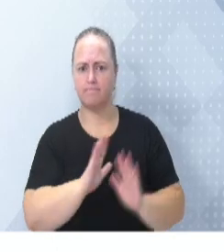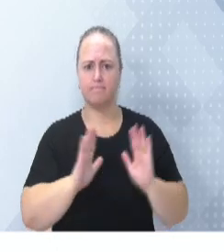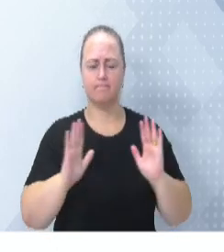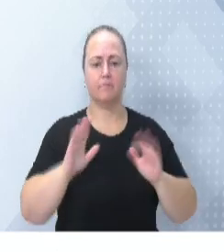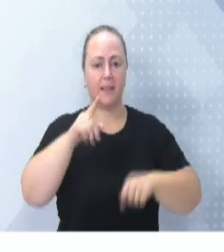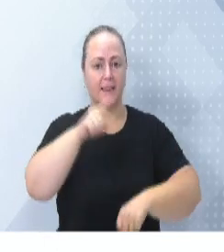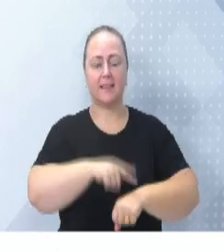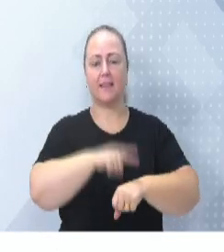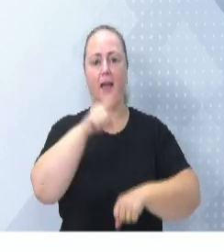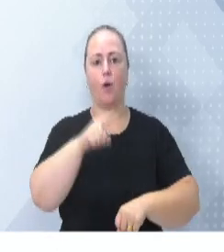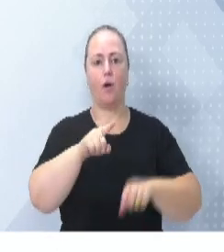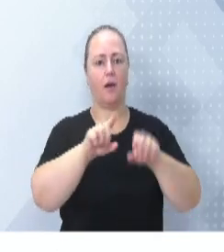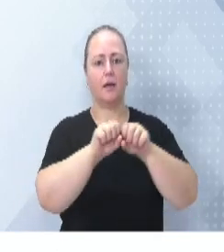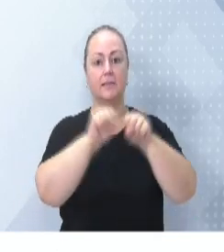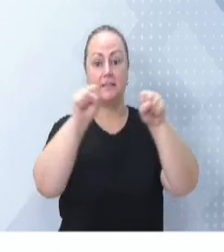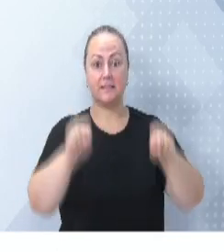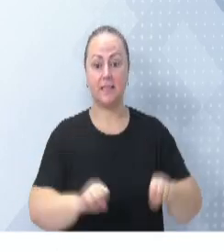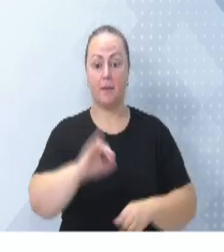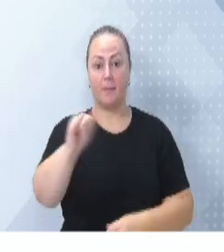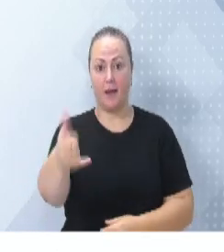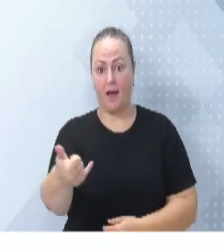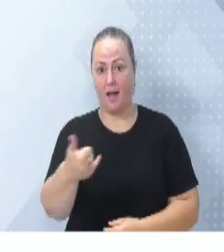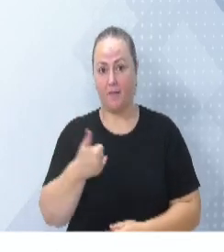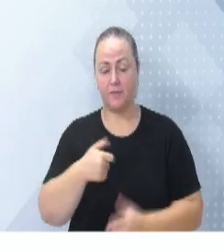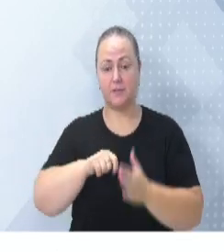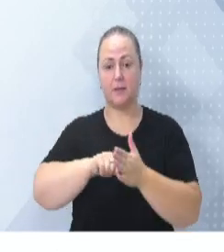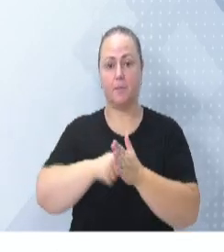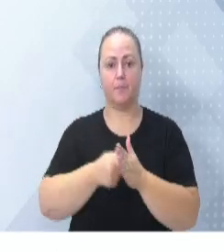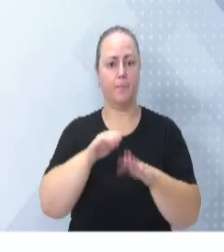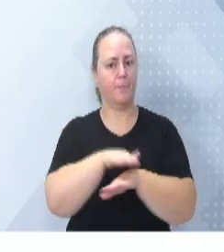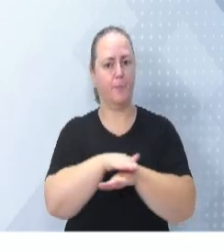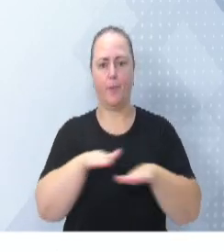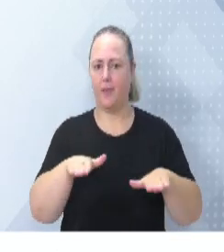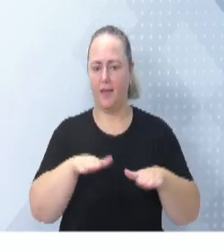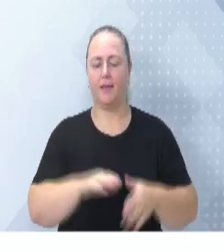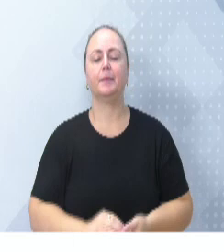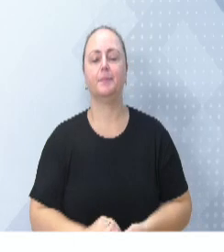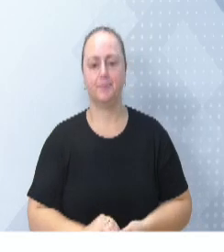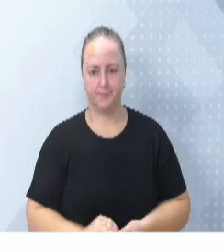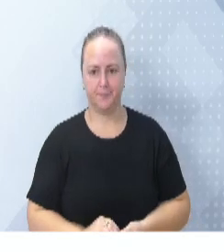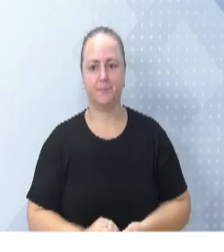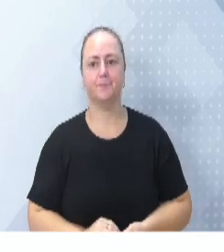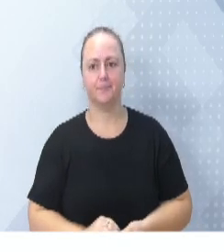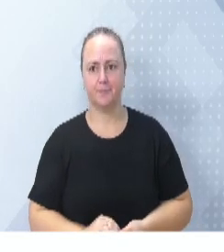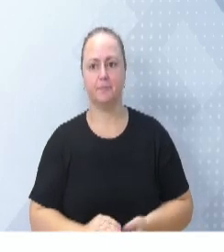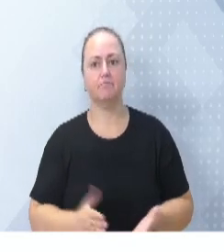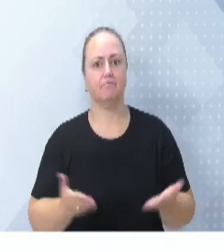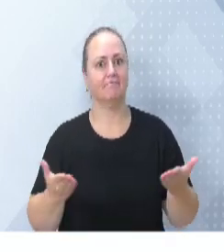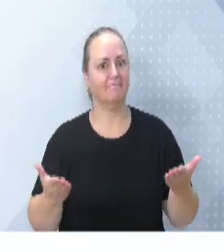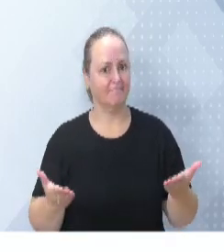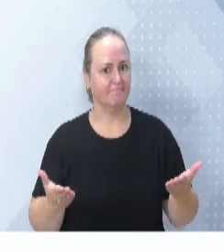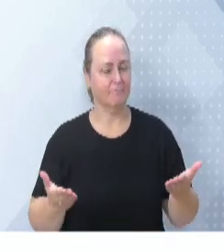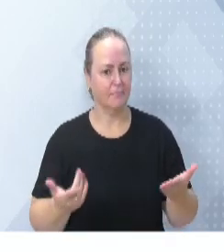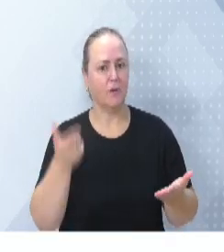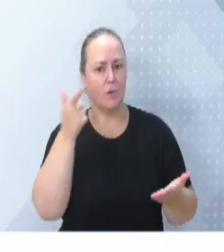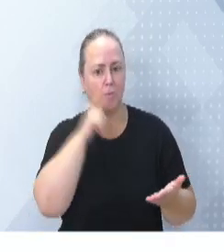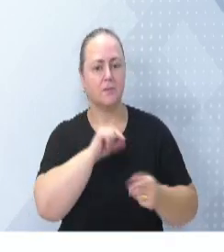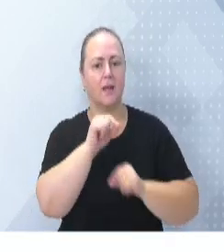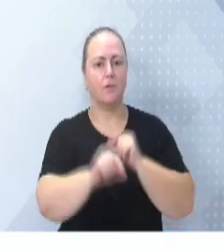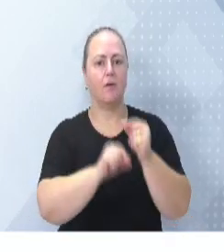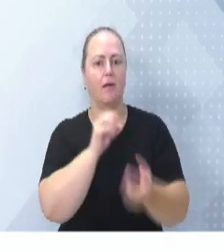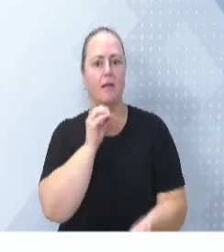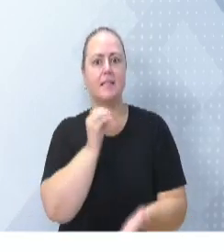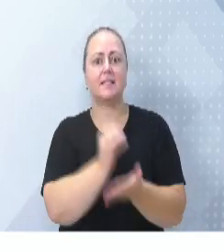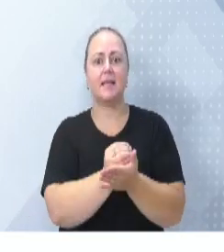automaticamente o sistema já te informa que aquele medicamento não pertence ao paciente. Desta forma, nós reduzimos a zero